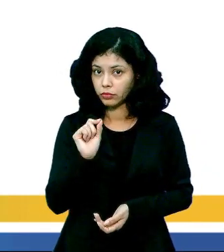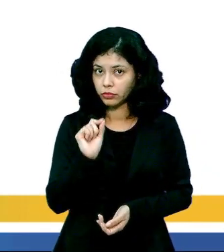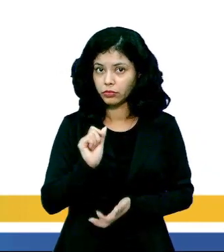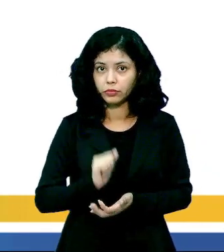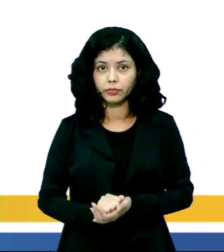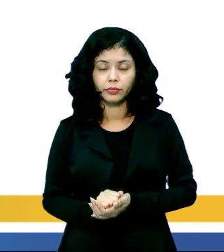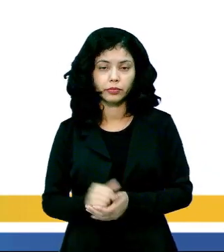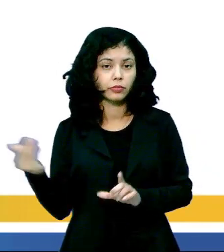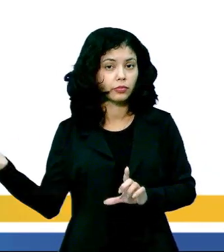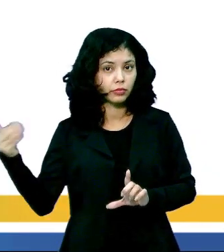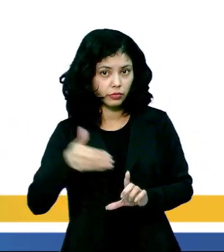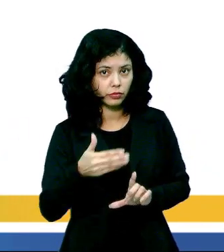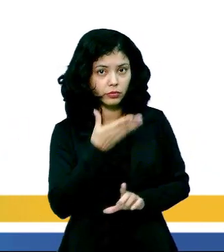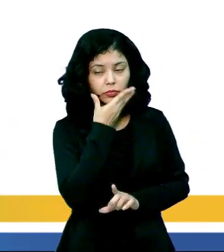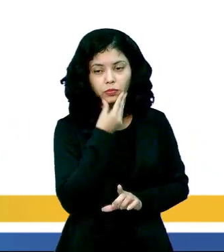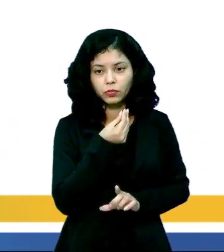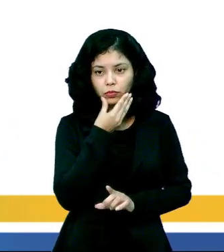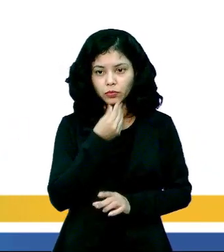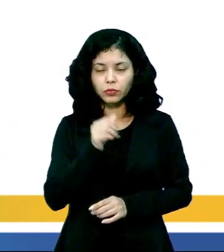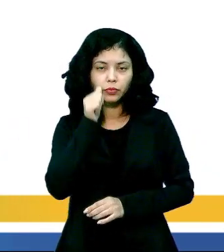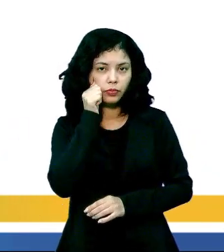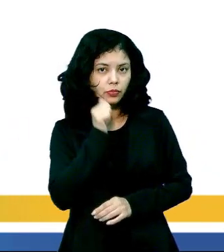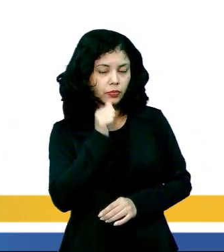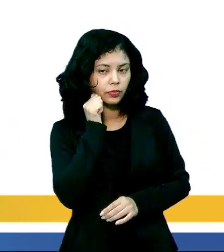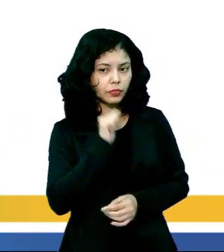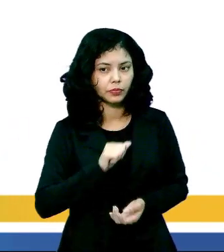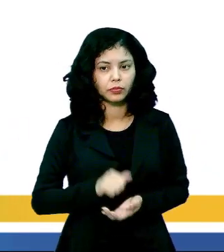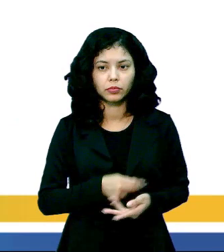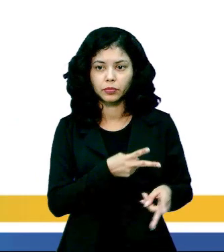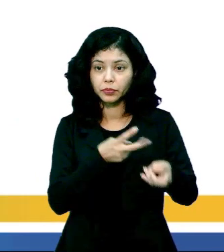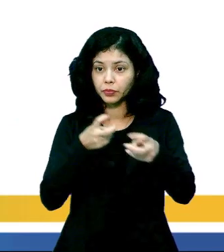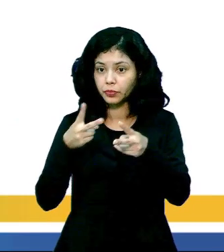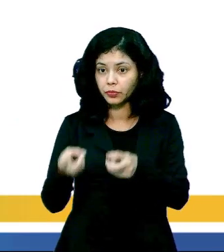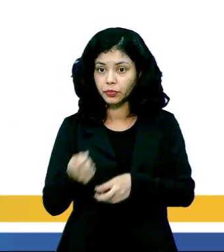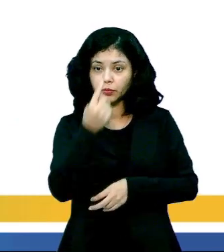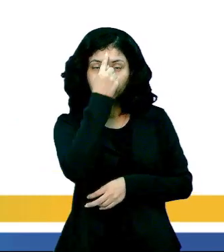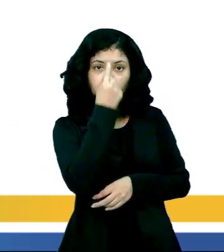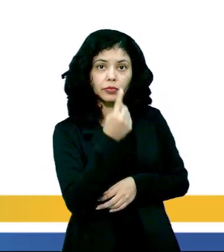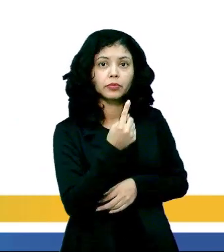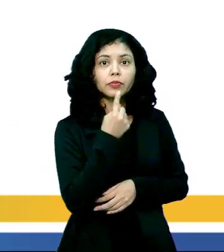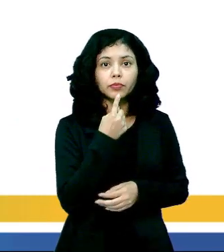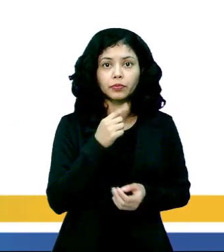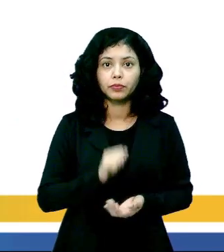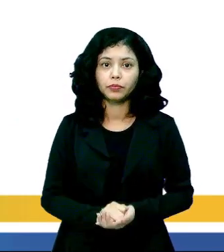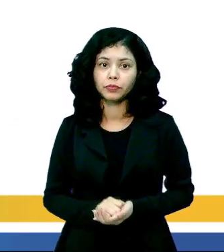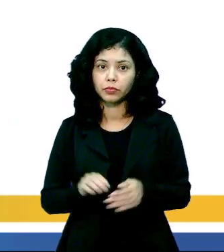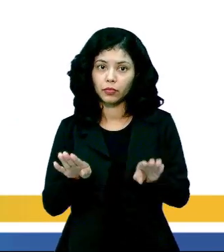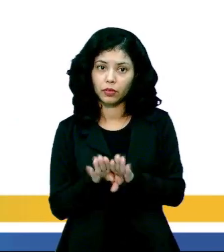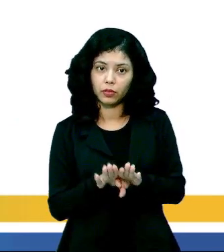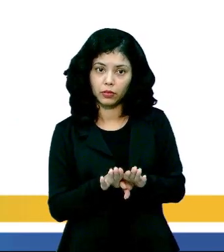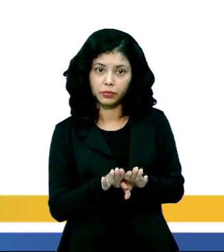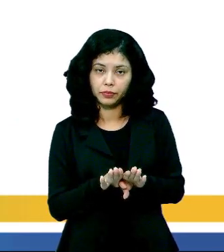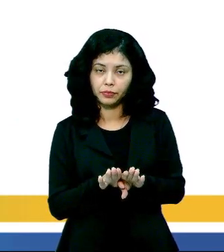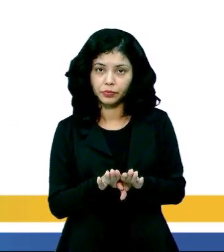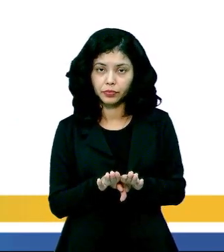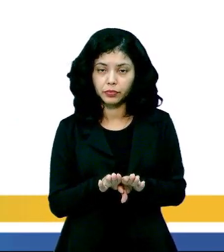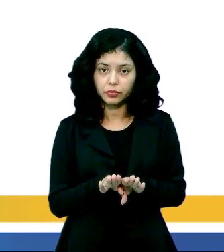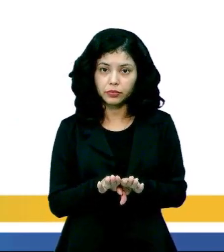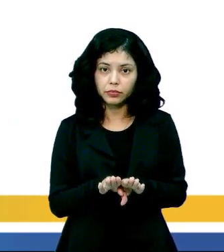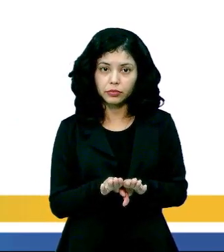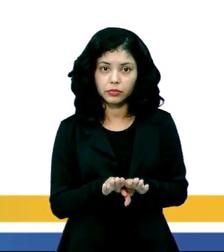ao acesso de homens e mulheres. Percebam que a figura masculina está aí com a